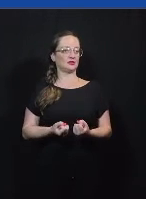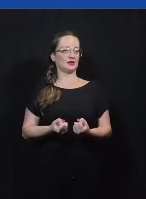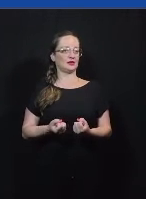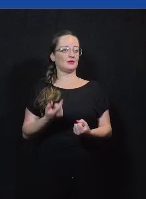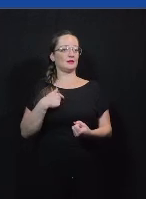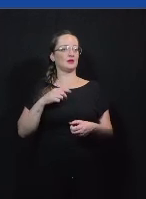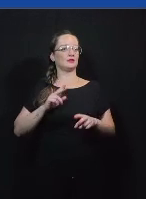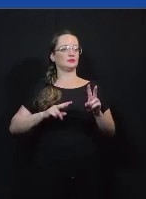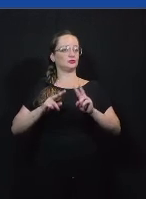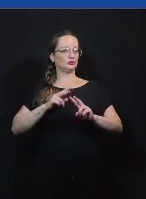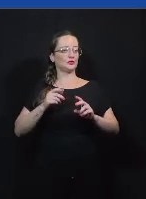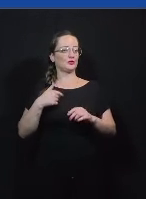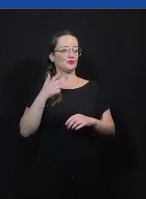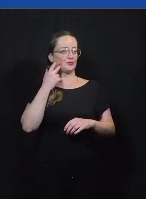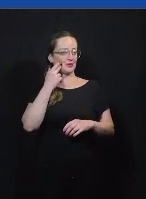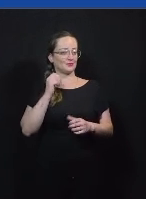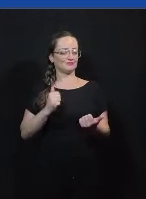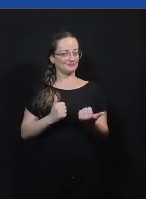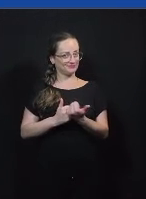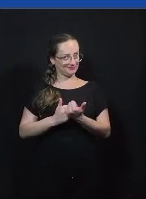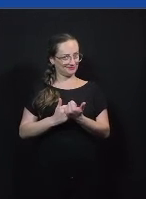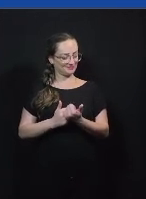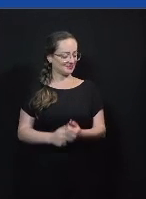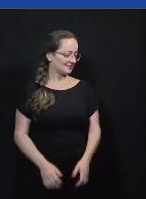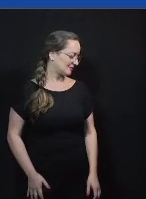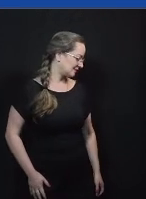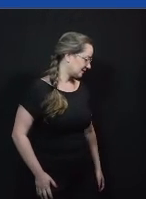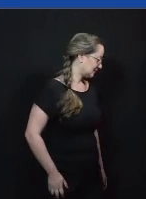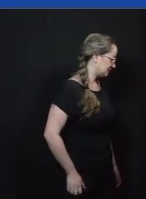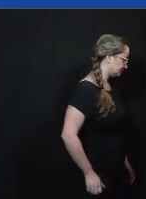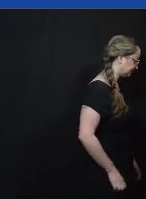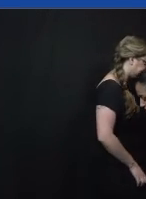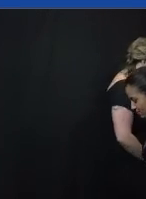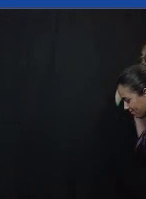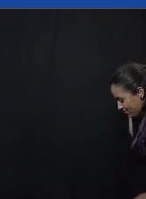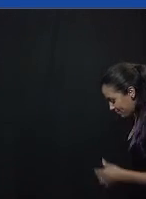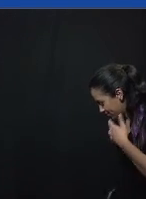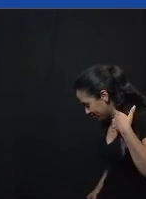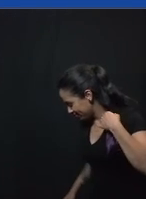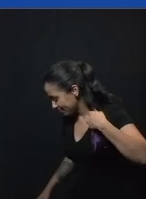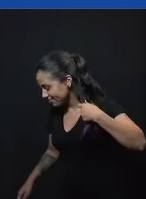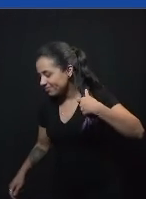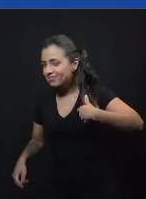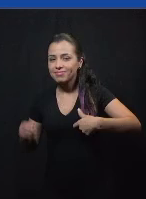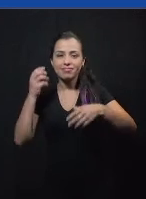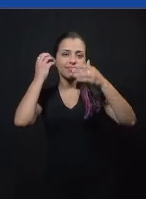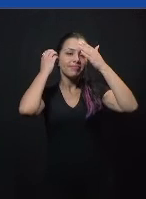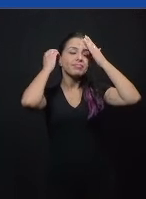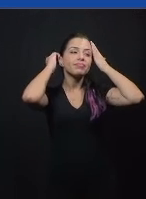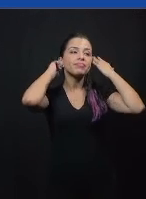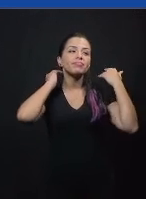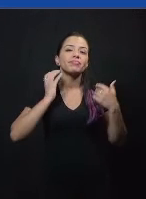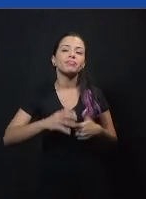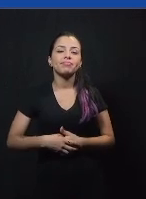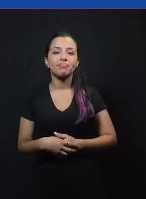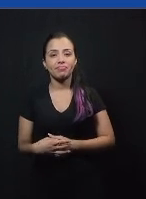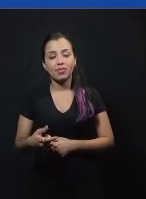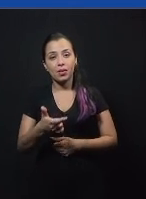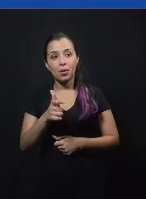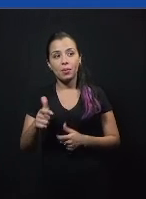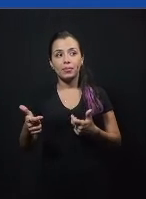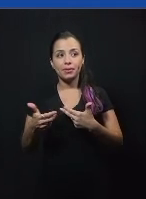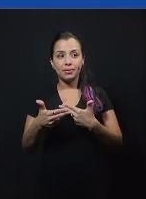desonesto intelectualmente então se é para levar alguma coisa ou leve isso e um outro ponto importante também é saber quem é sua audiência